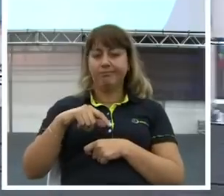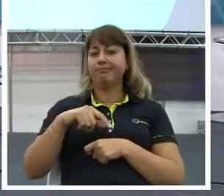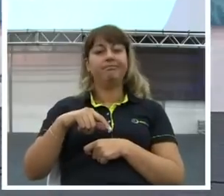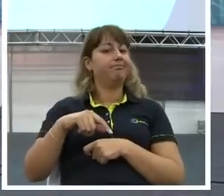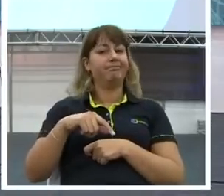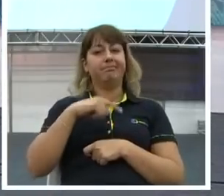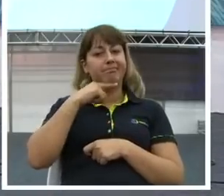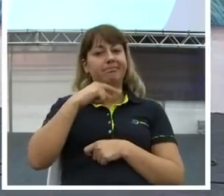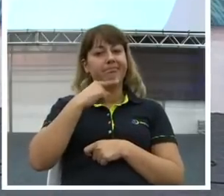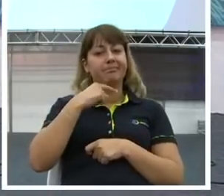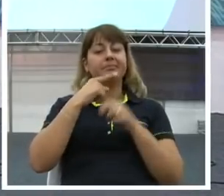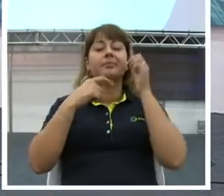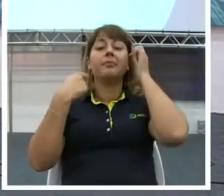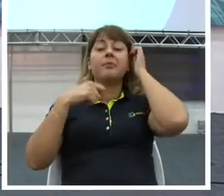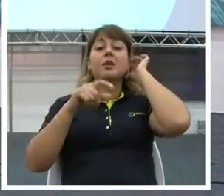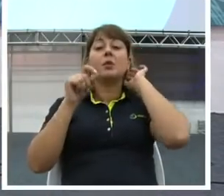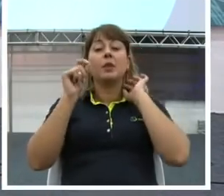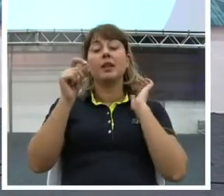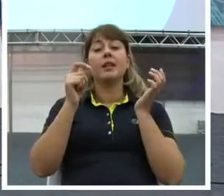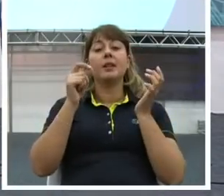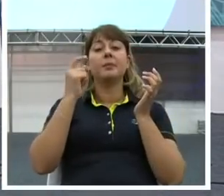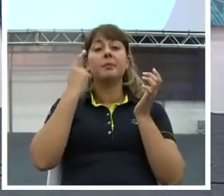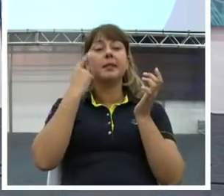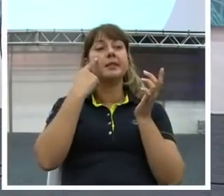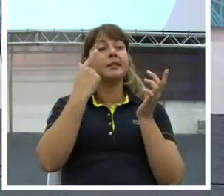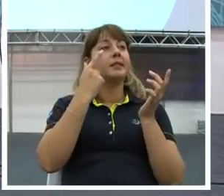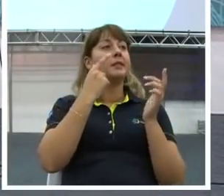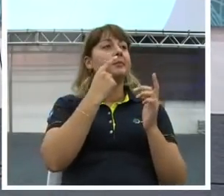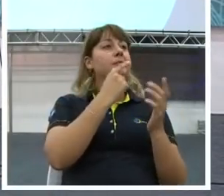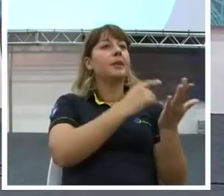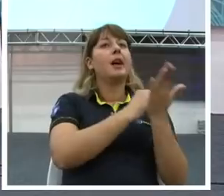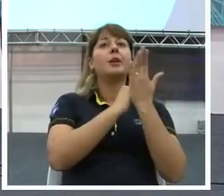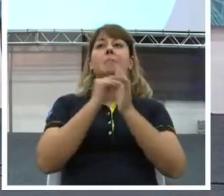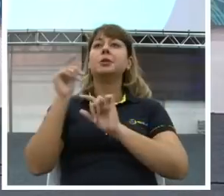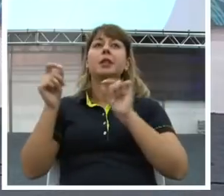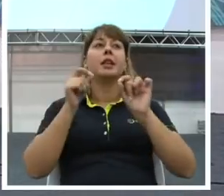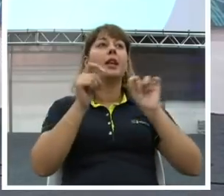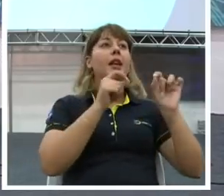Coloco imagens na parede? Não vai dar certo.